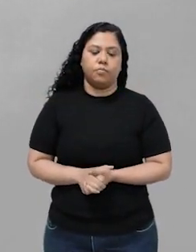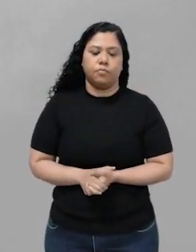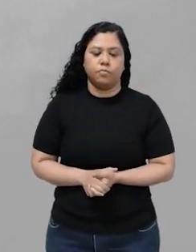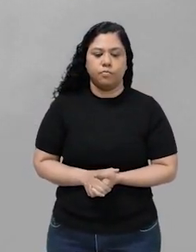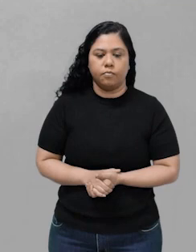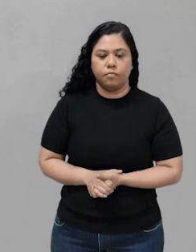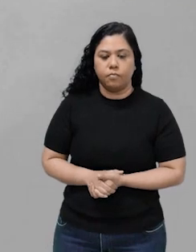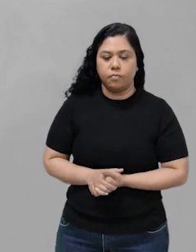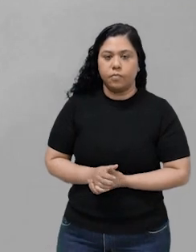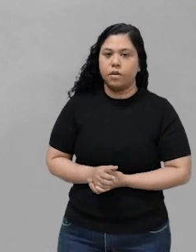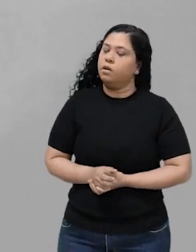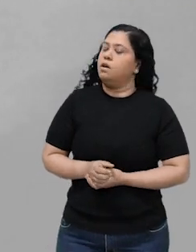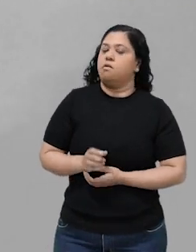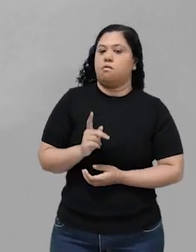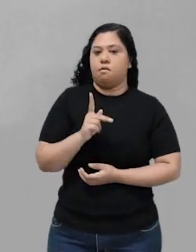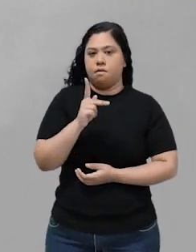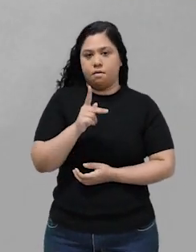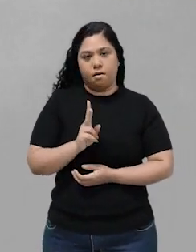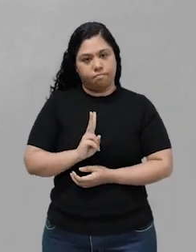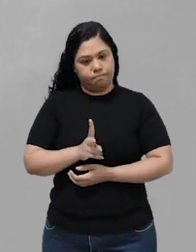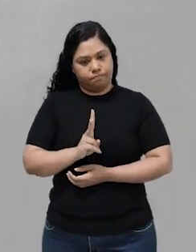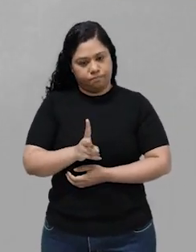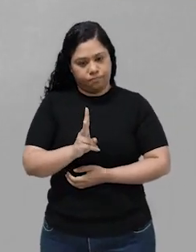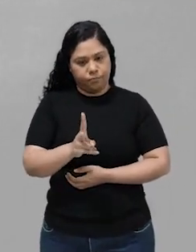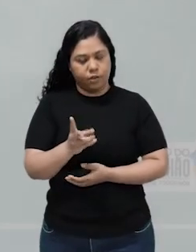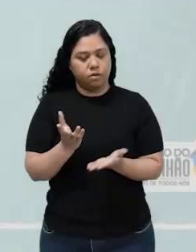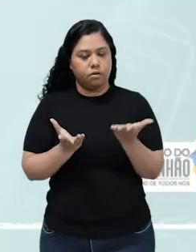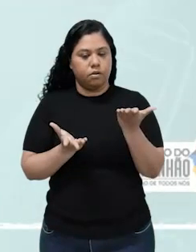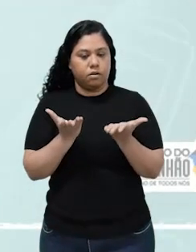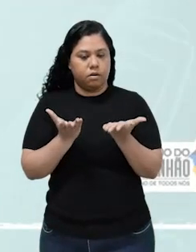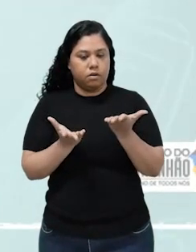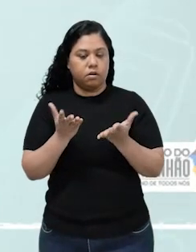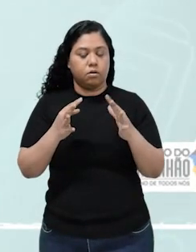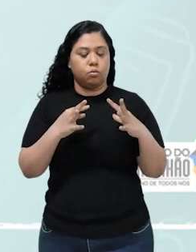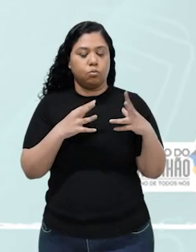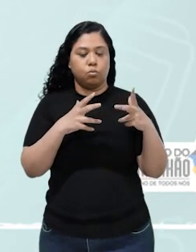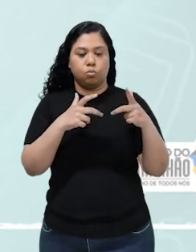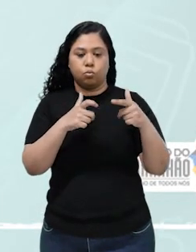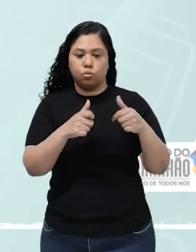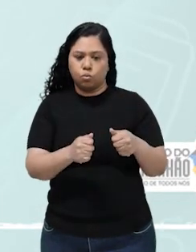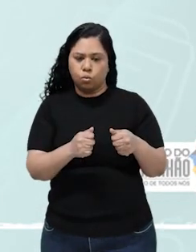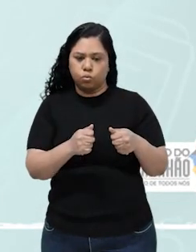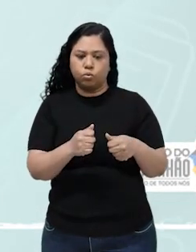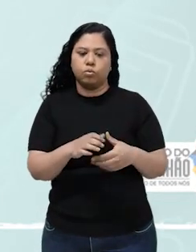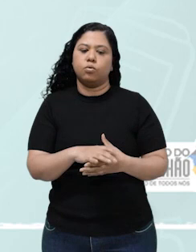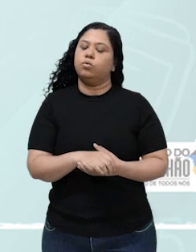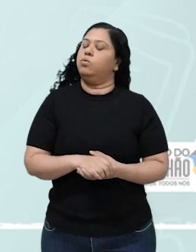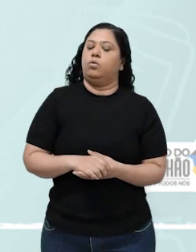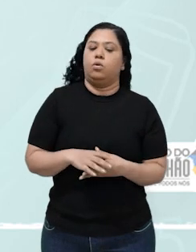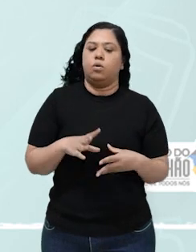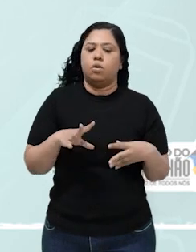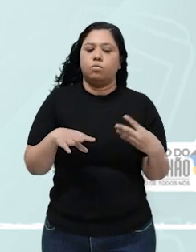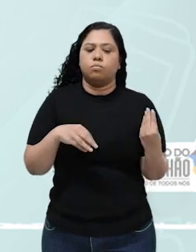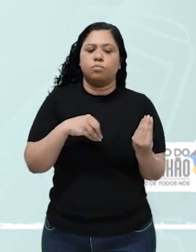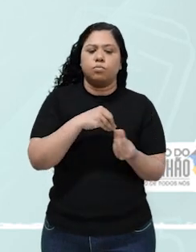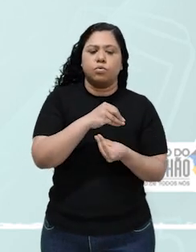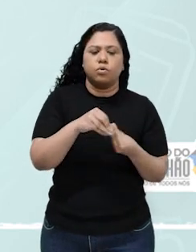constante de equilíbrio. Então, para um equilíbrio em que todos os participantes formam um sistema homogêneo,